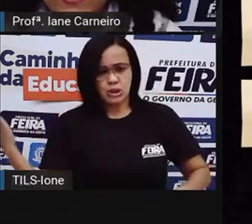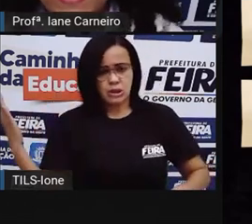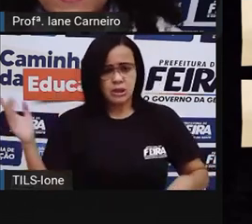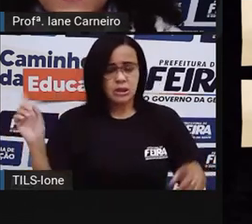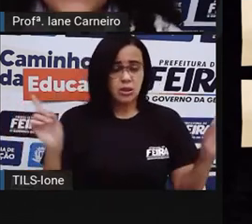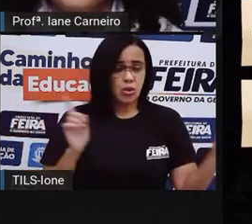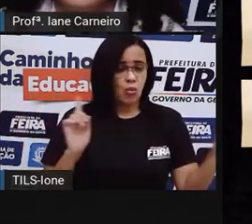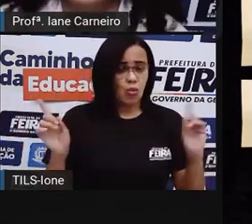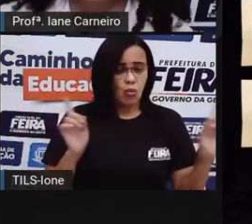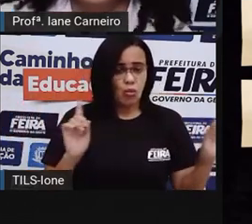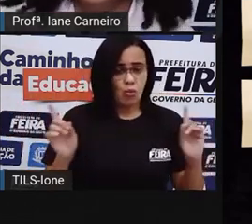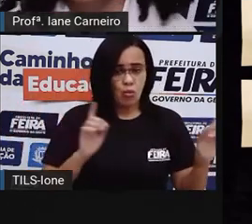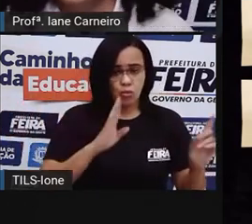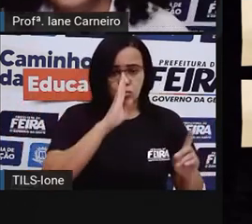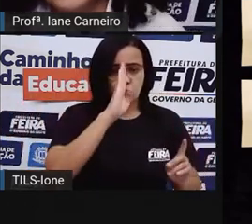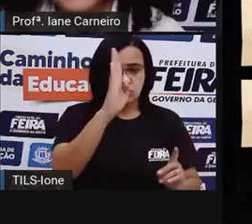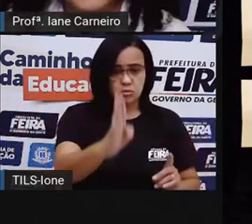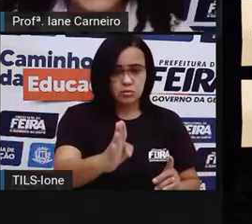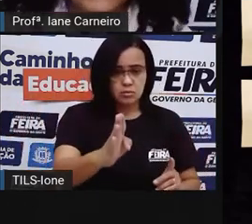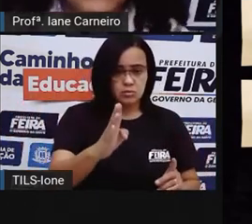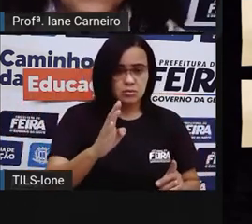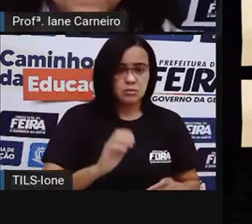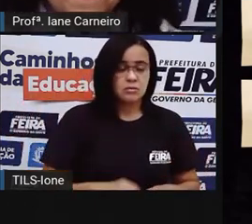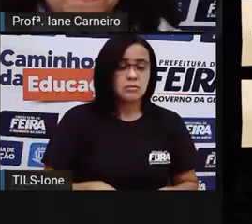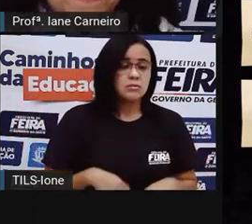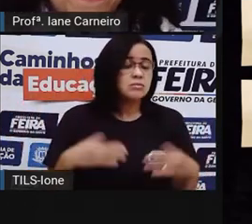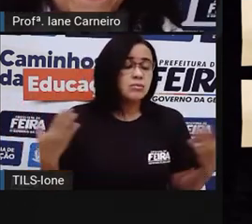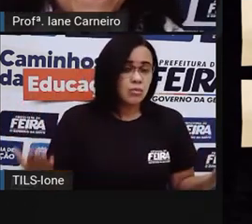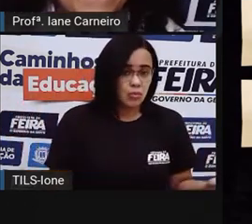direção aí. Está à sua direita ou à sua esquerda?